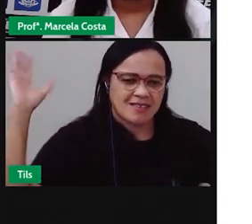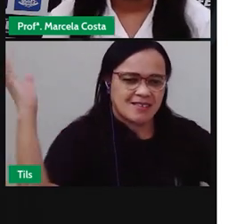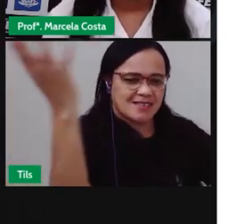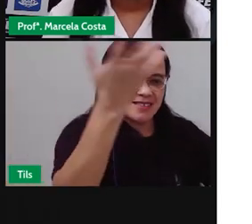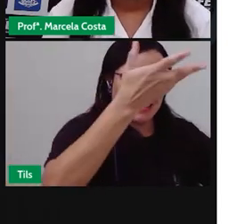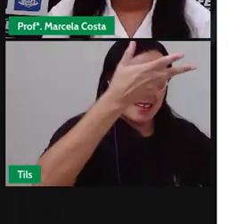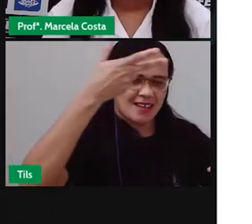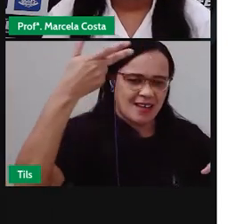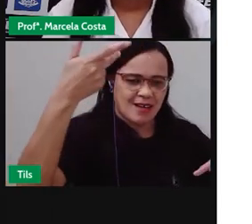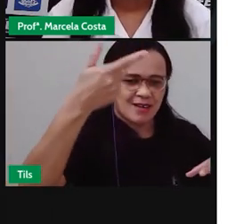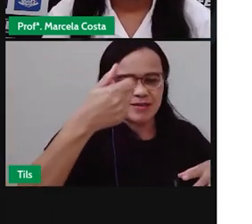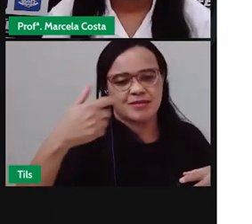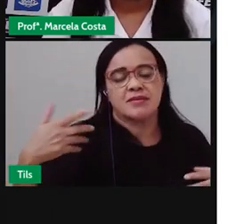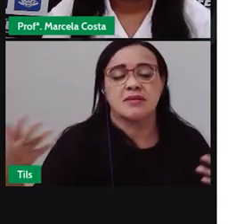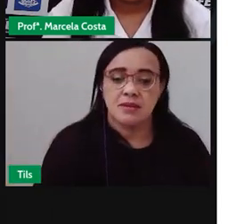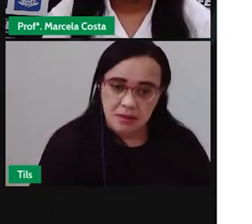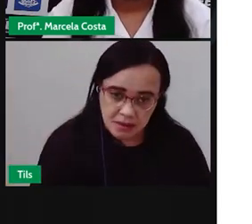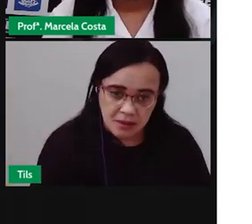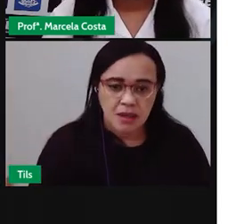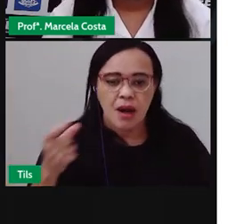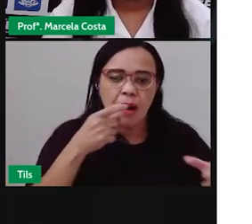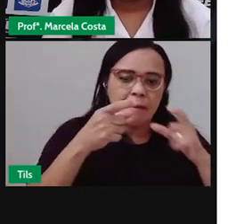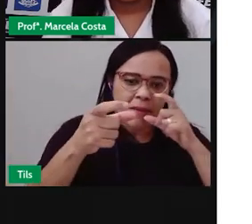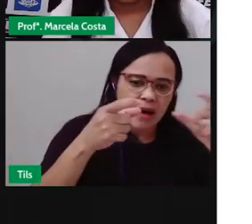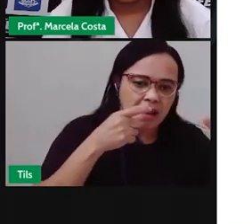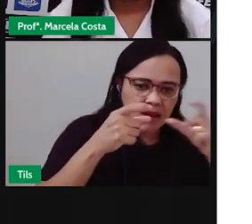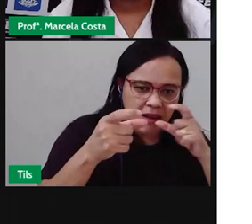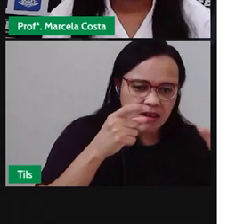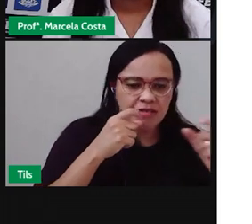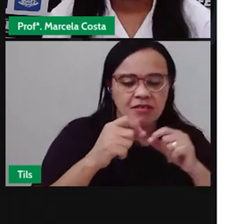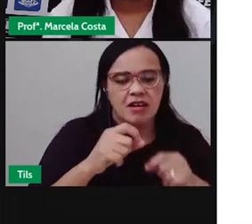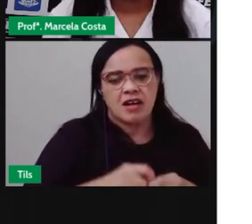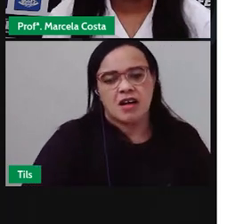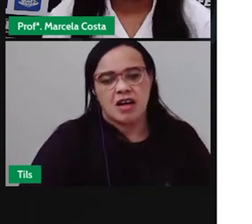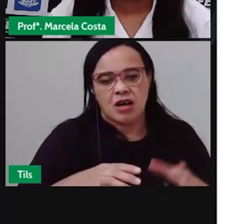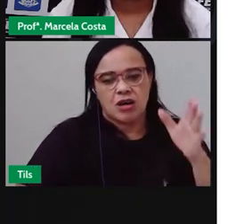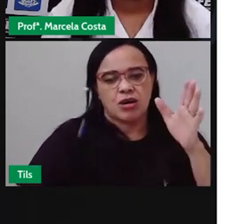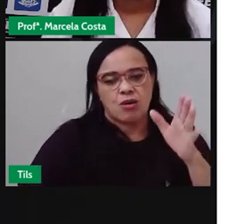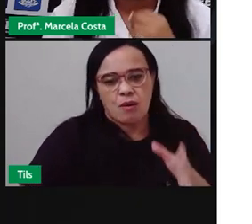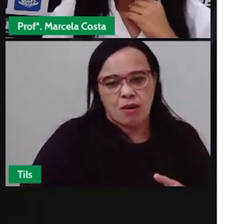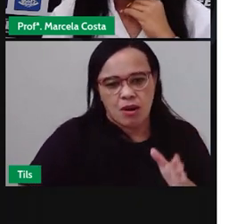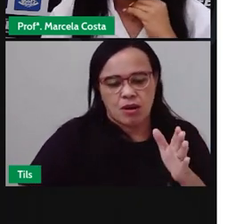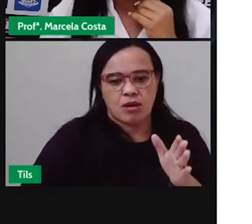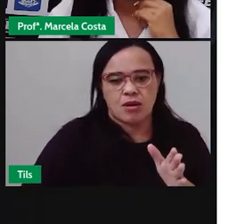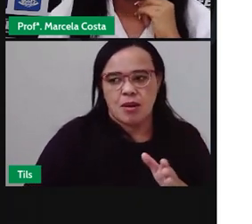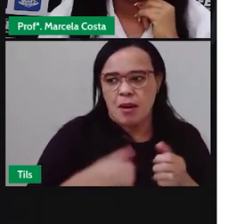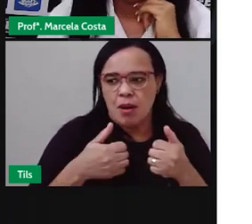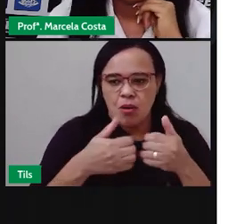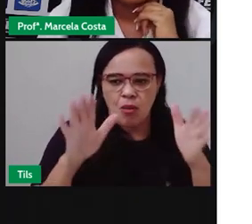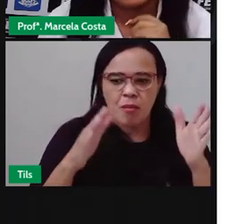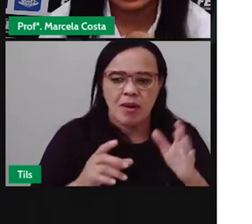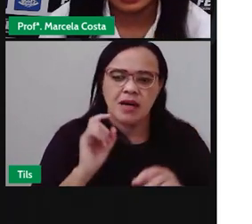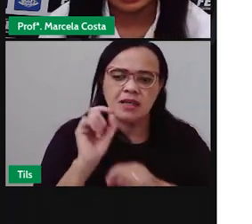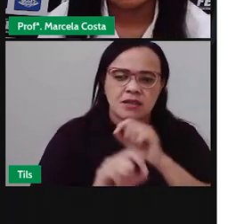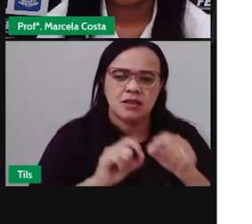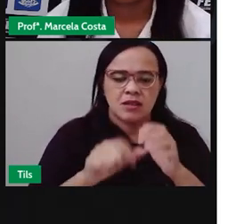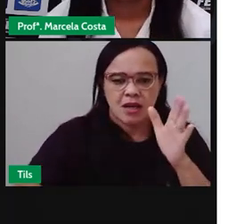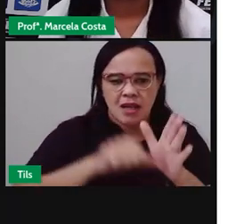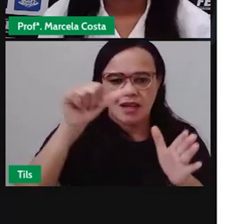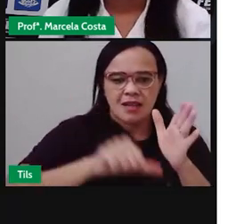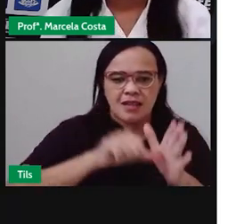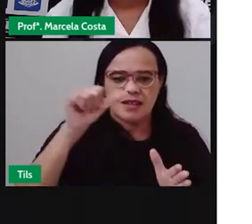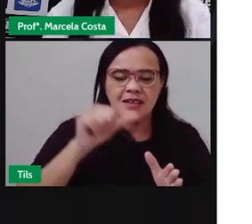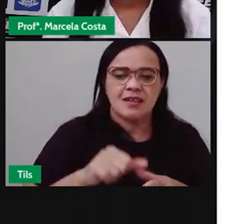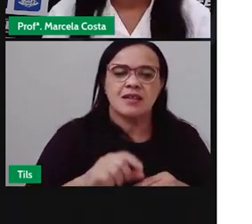Olha A palavra lua Começa com a letra L Que tem o som De Ler